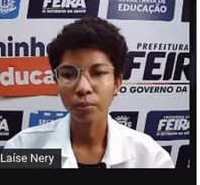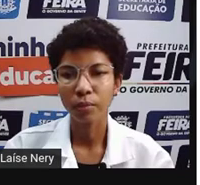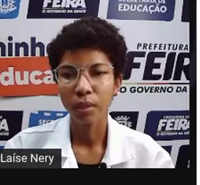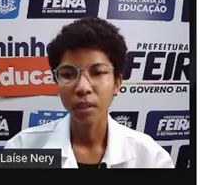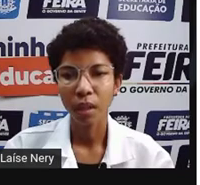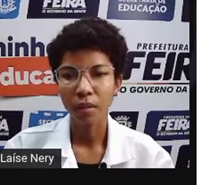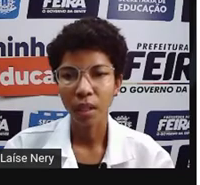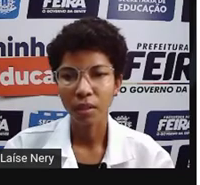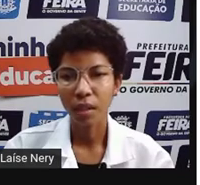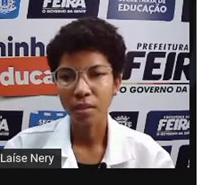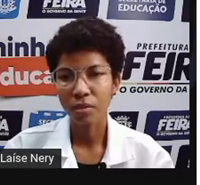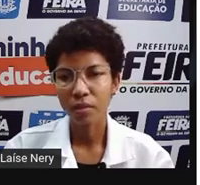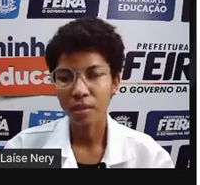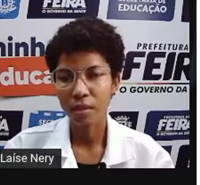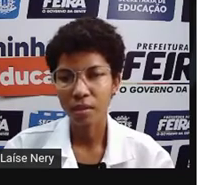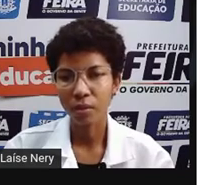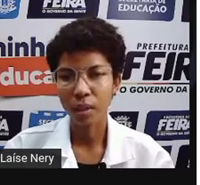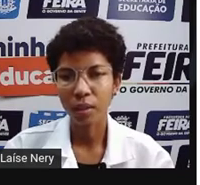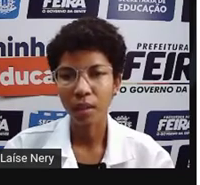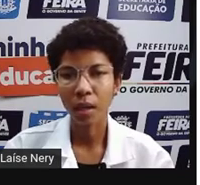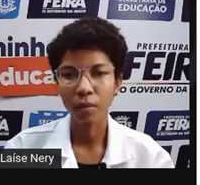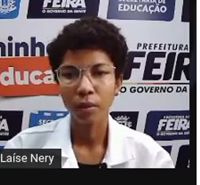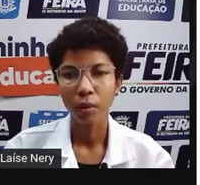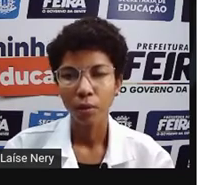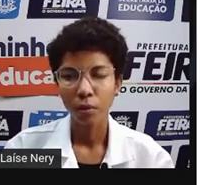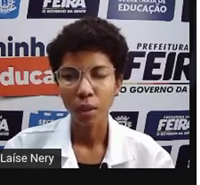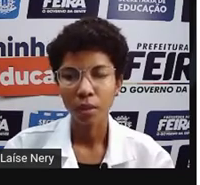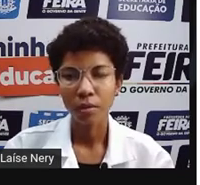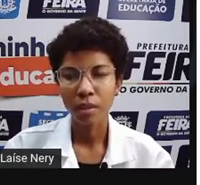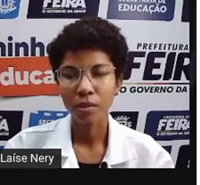na verdade 300 vezes 150 dá